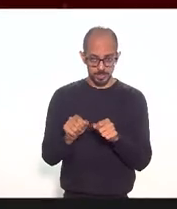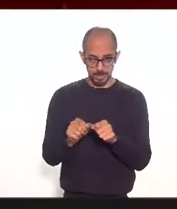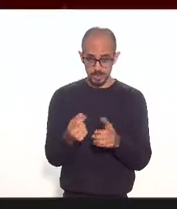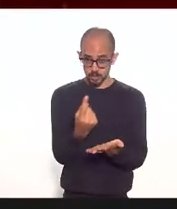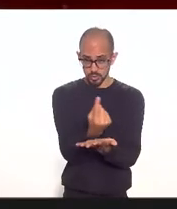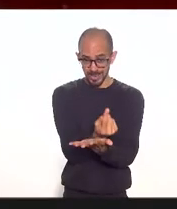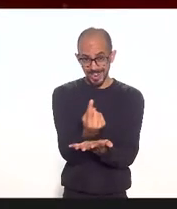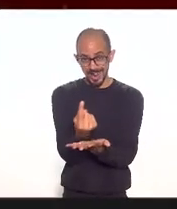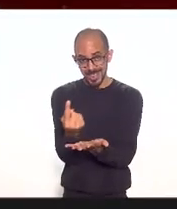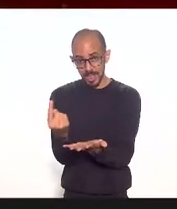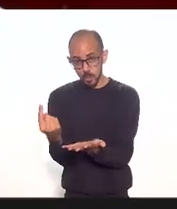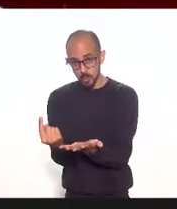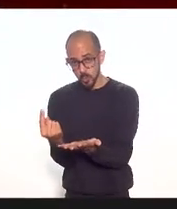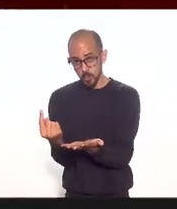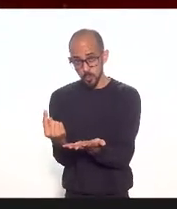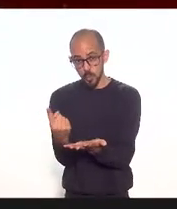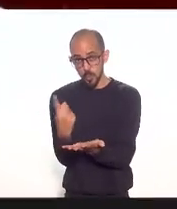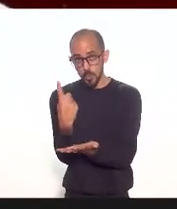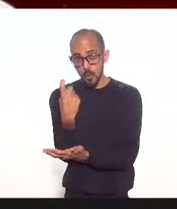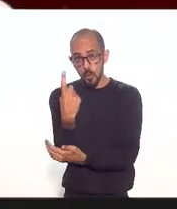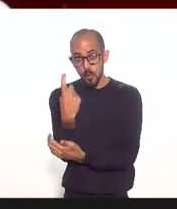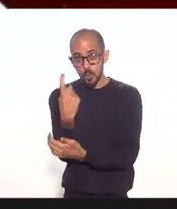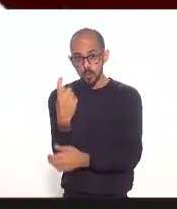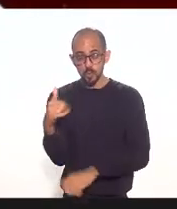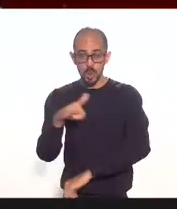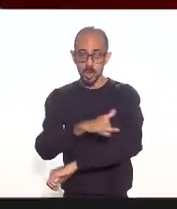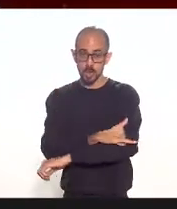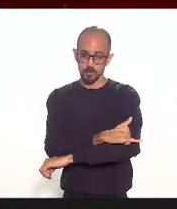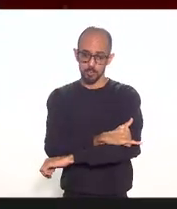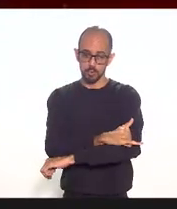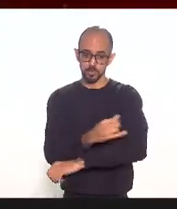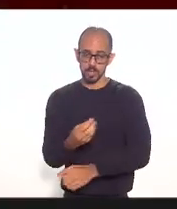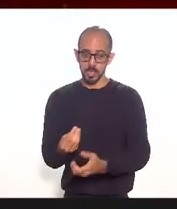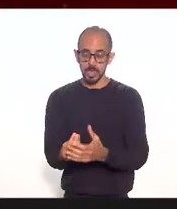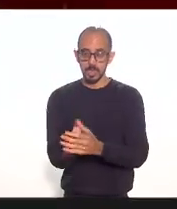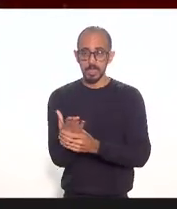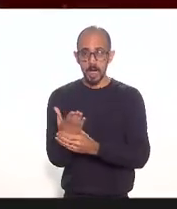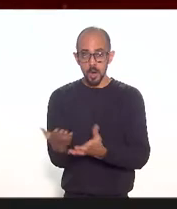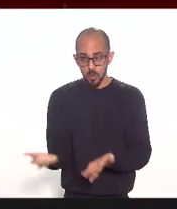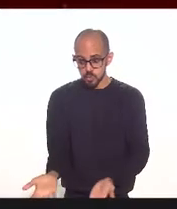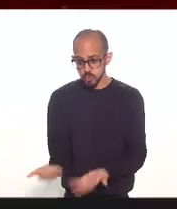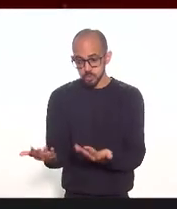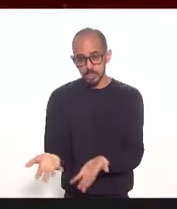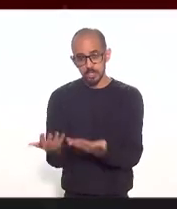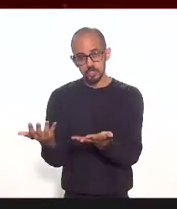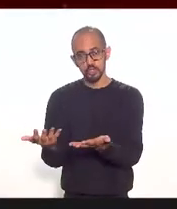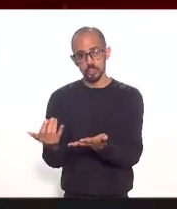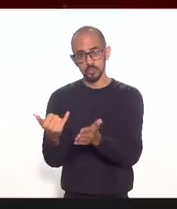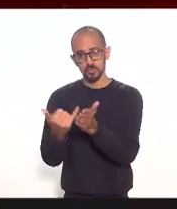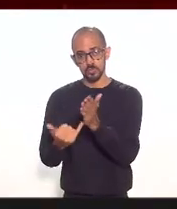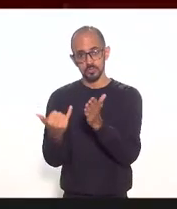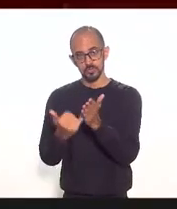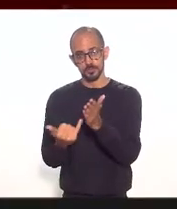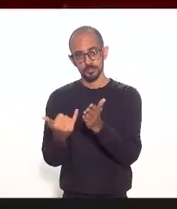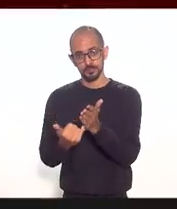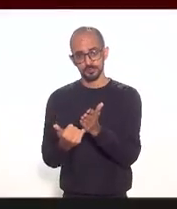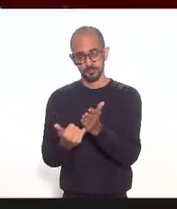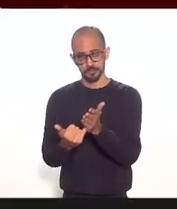como um único aeroporto você criar um incentivo fiscal exclusivo para um único